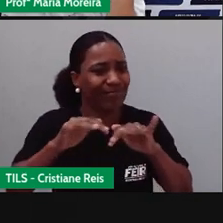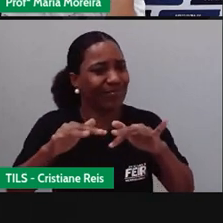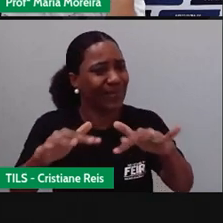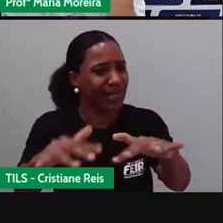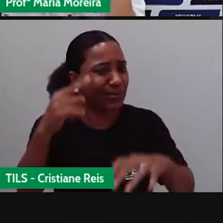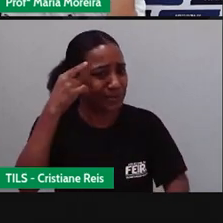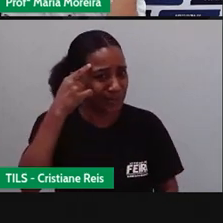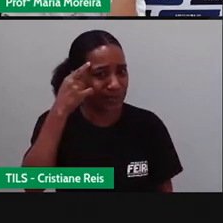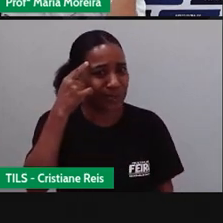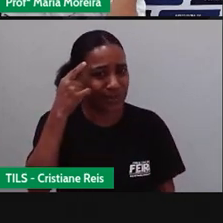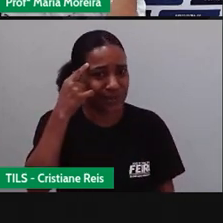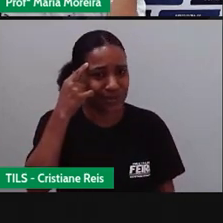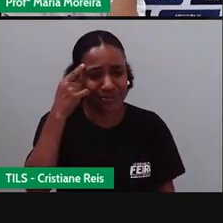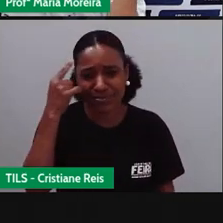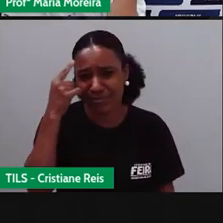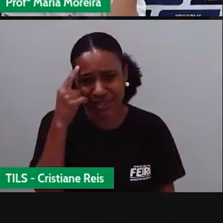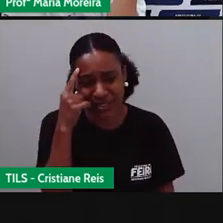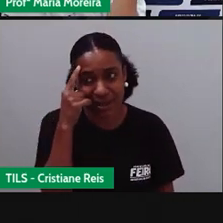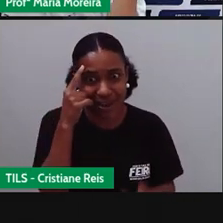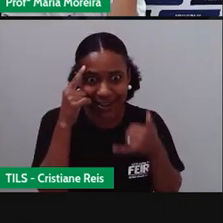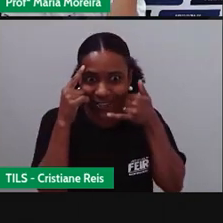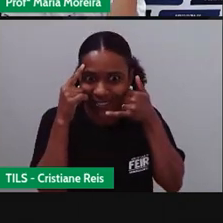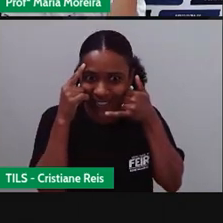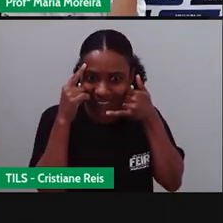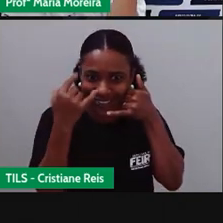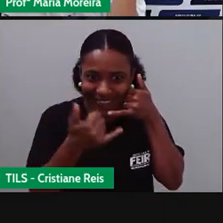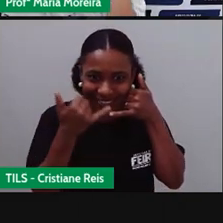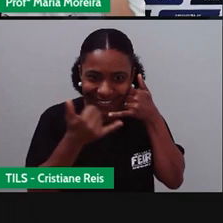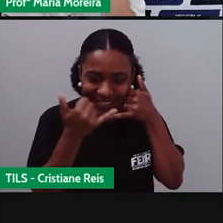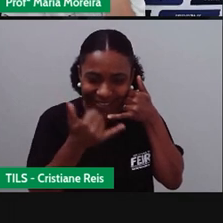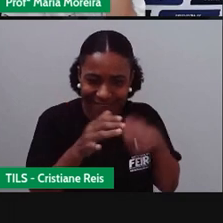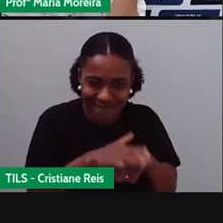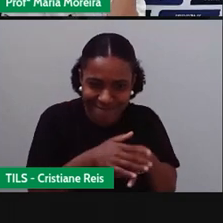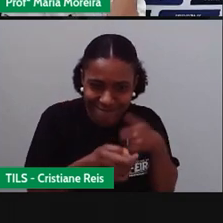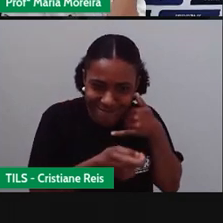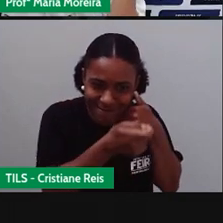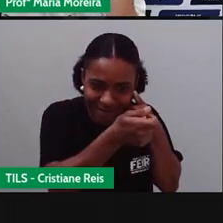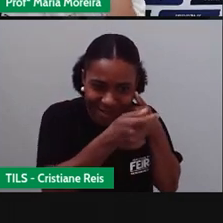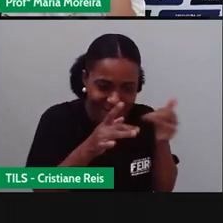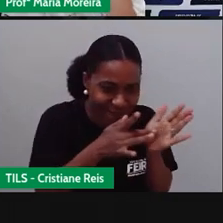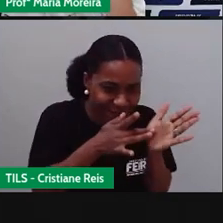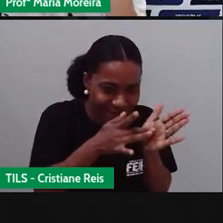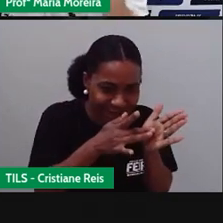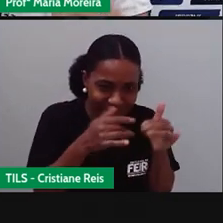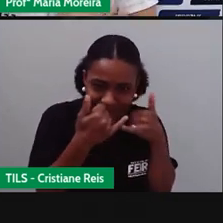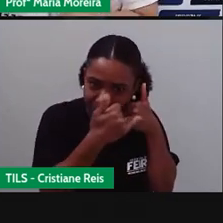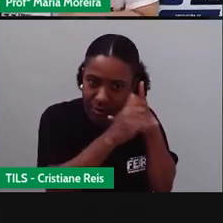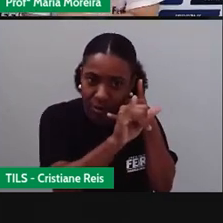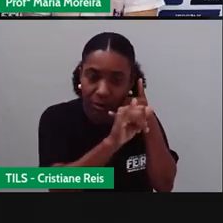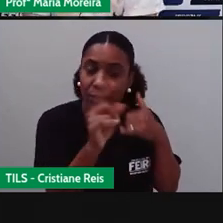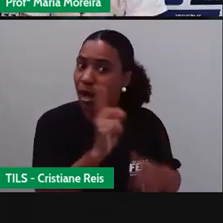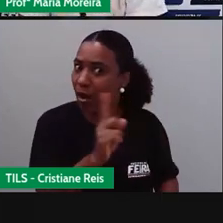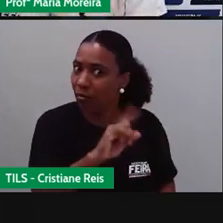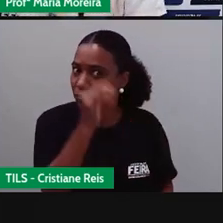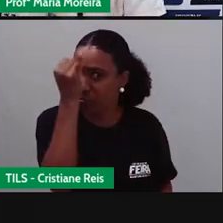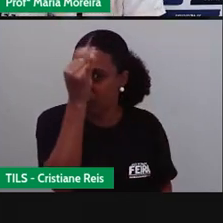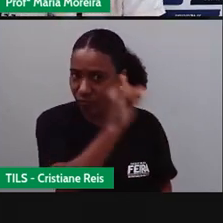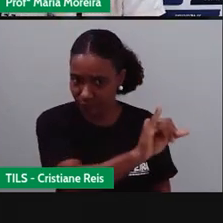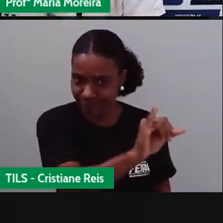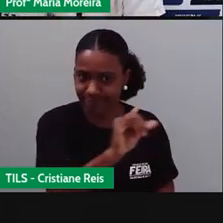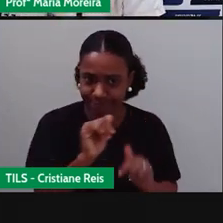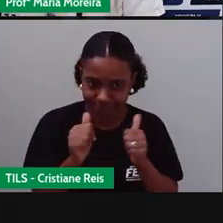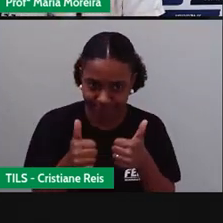Pensar? Eu acho que nem pensar deveria ser aceitável. Então, nada de trote para o SAMU. Tá?